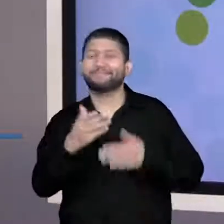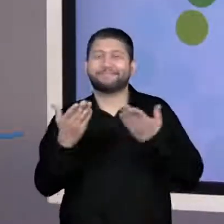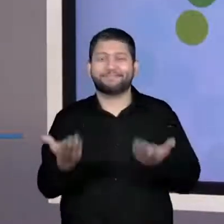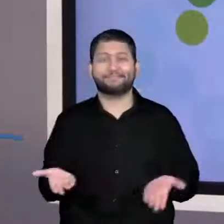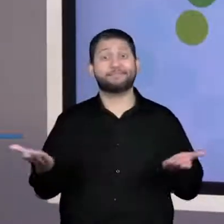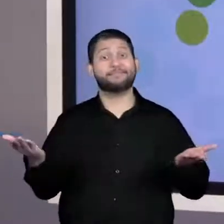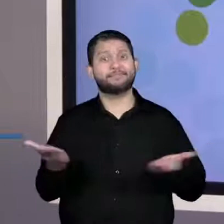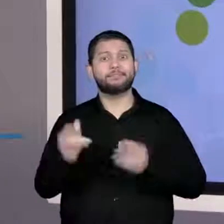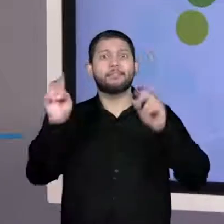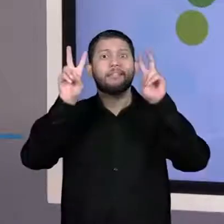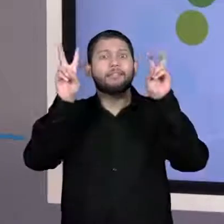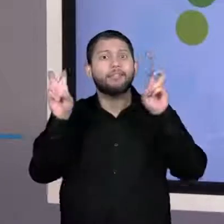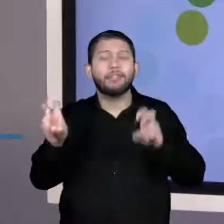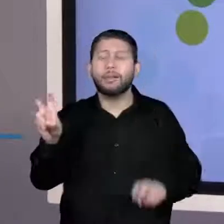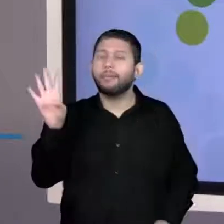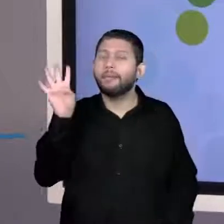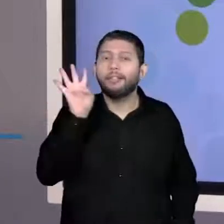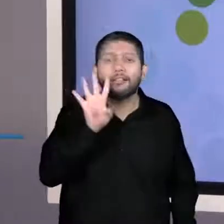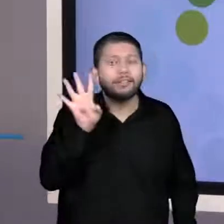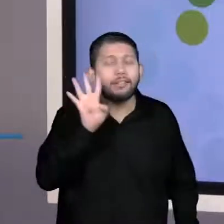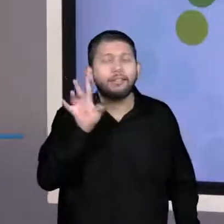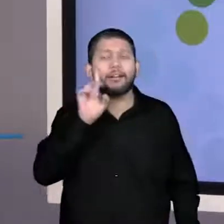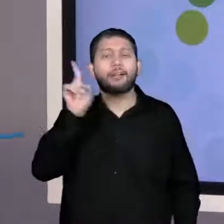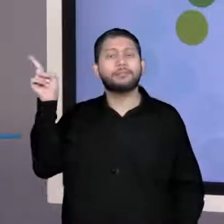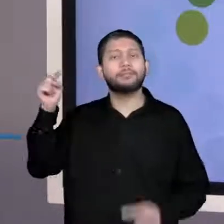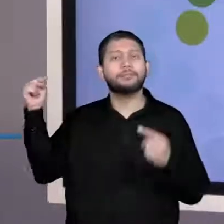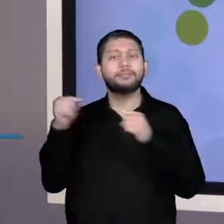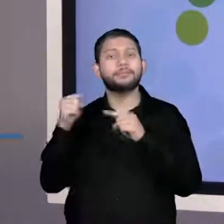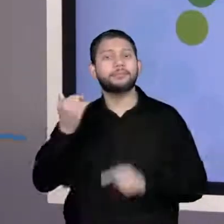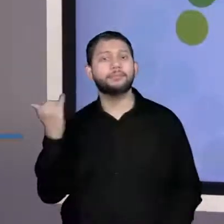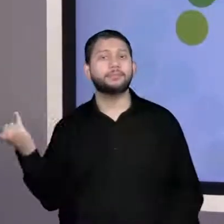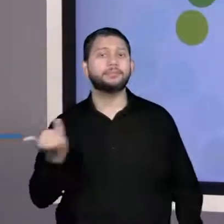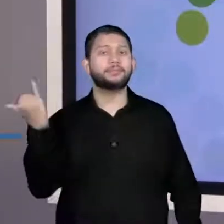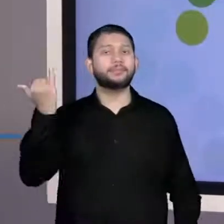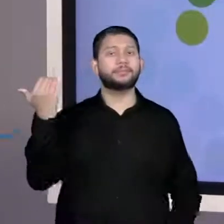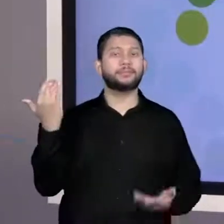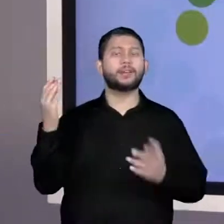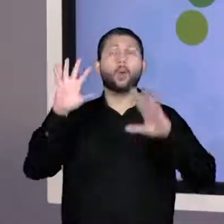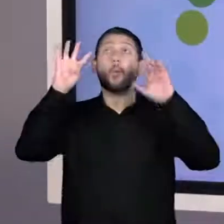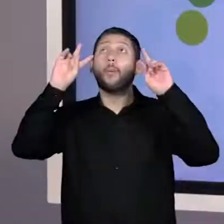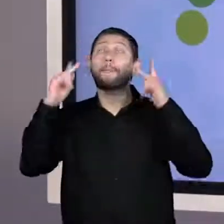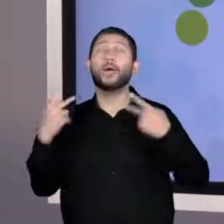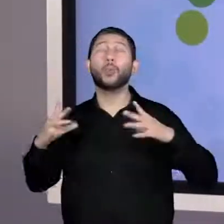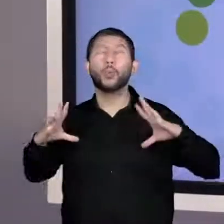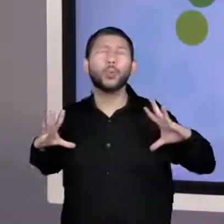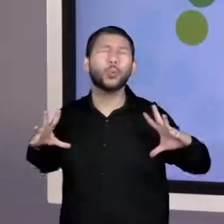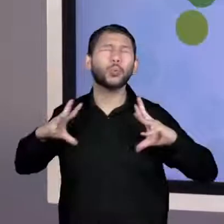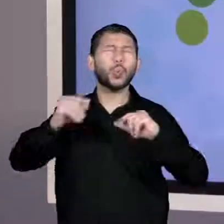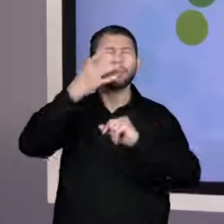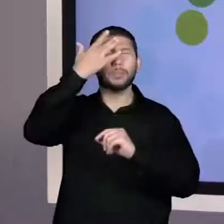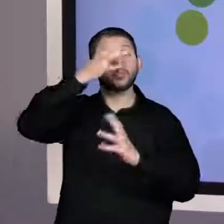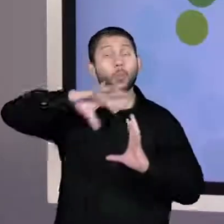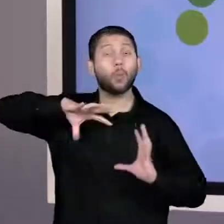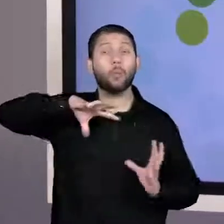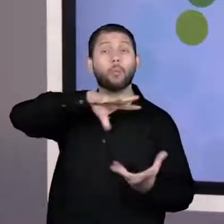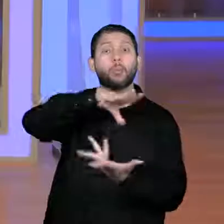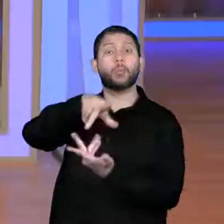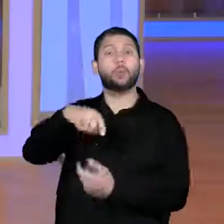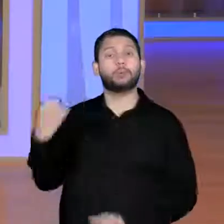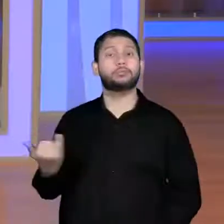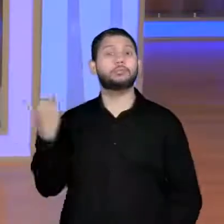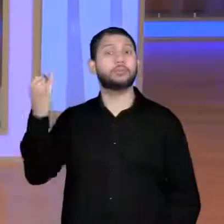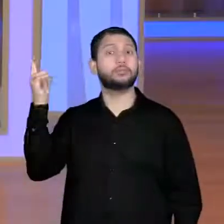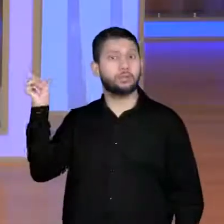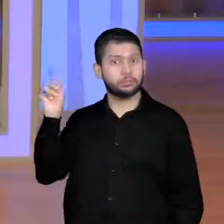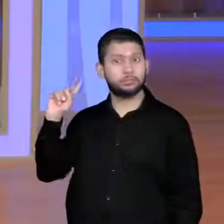ter uma temática muito legal e importante para toda a humanidade. Vamos lá? Vem comigo, vamos para o título da